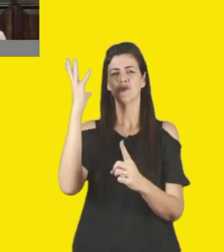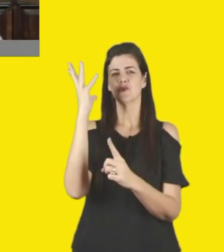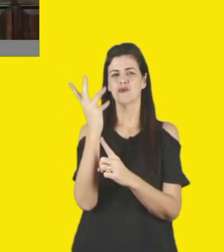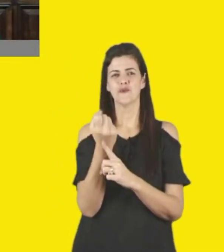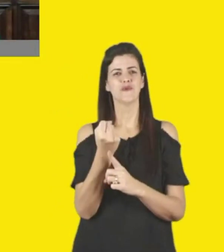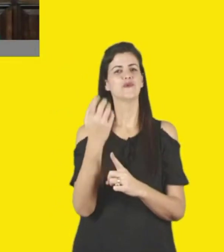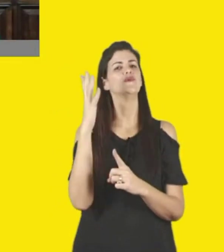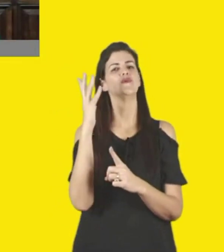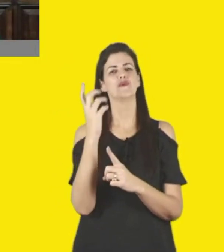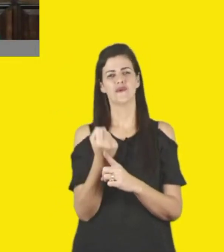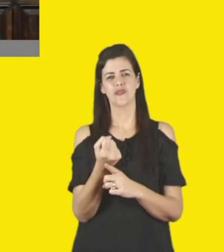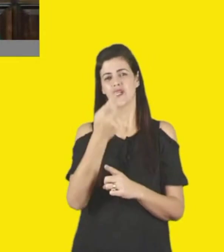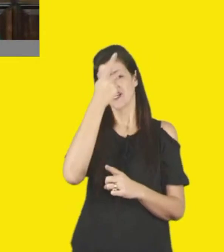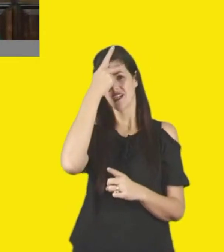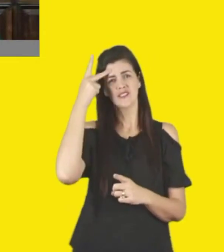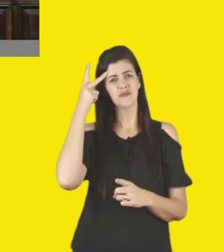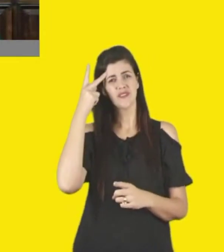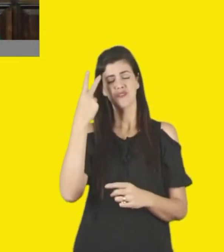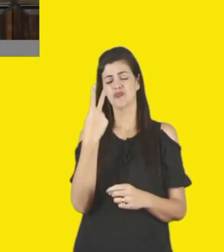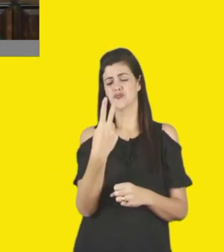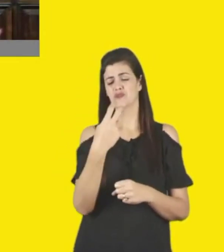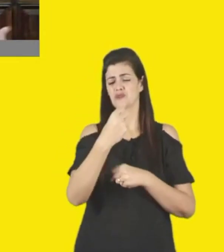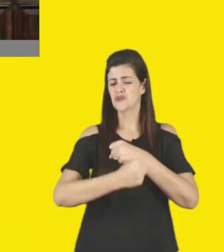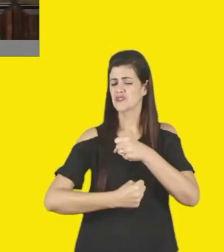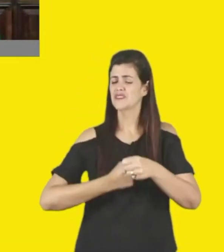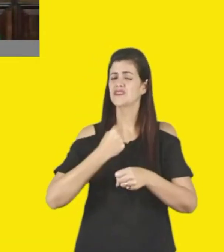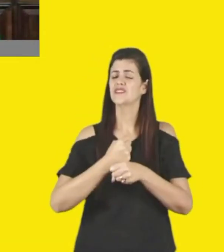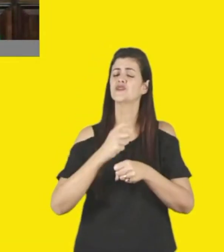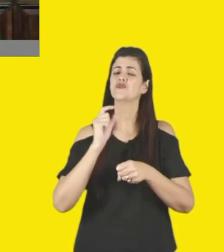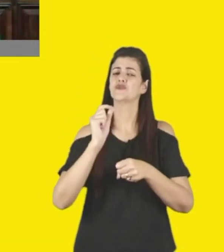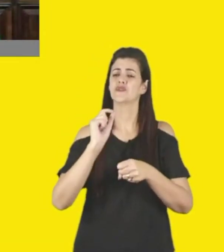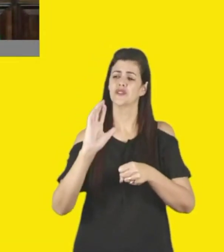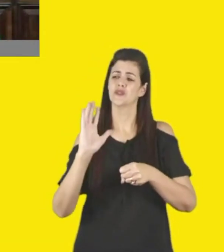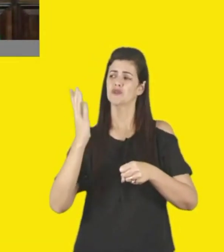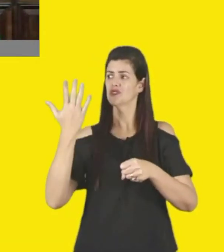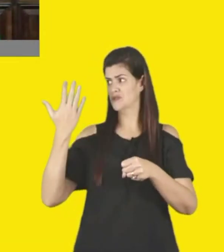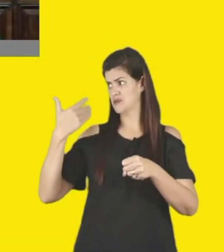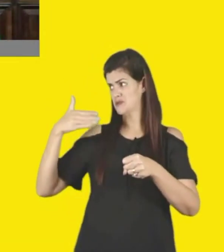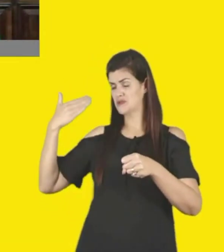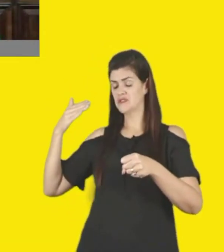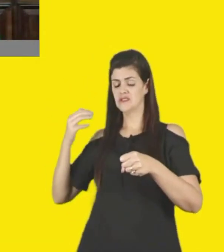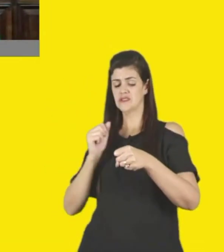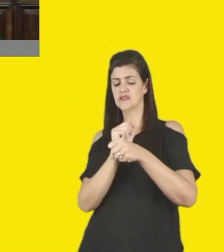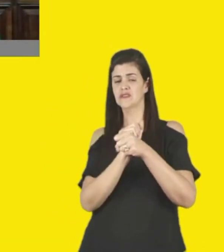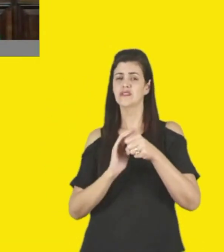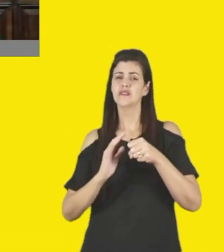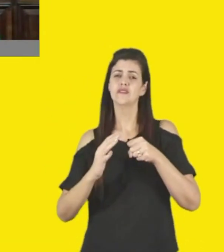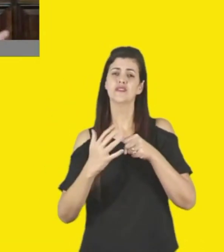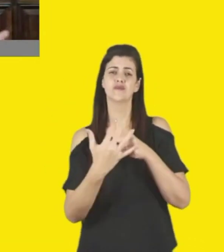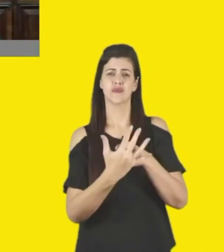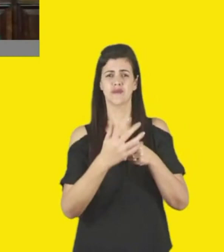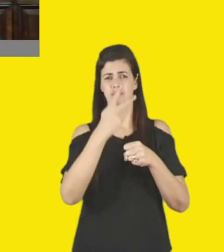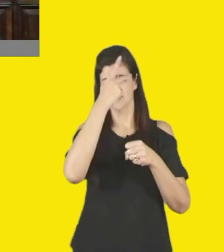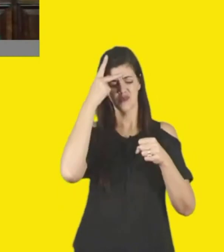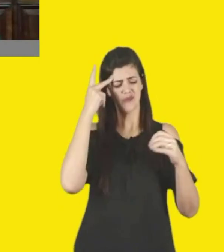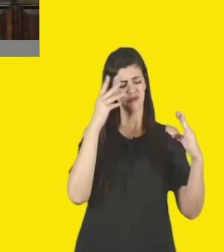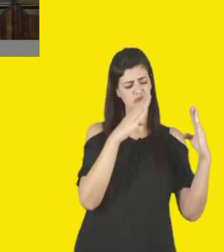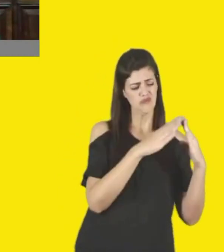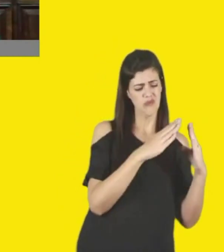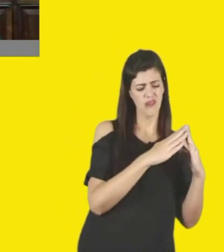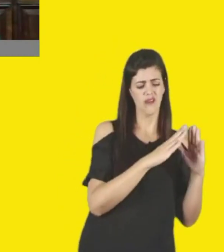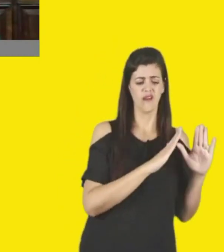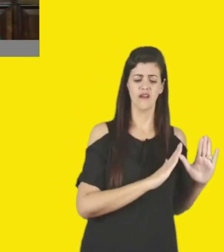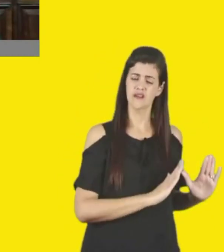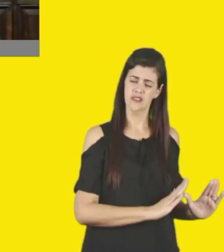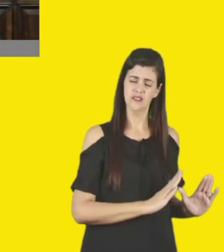pessoas, as pessoas ficaram dois anos confinadas, a gente ainda está tratando muito da saúde mental dessas pessoas, e a cultura tem um